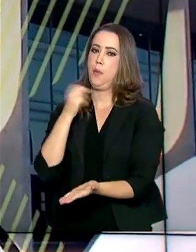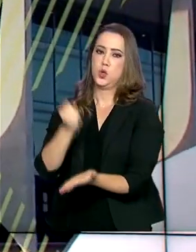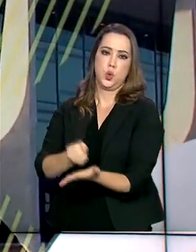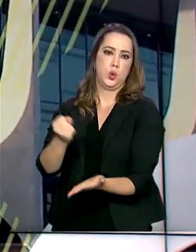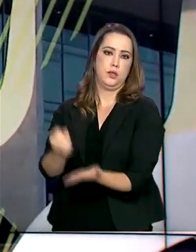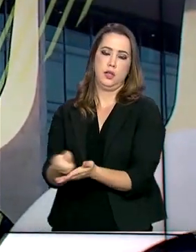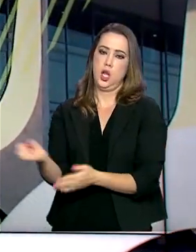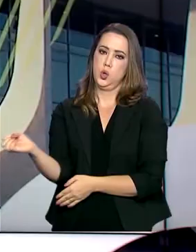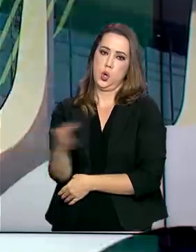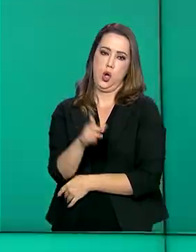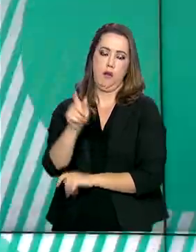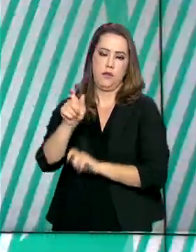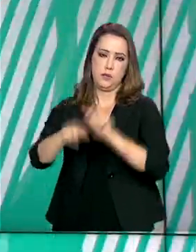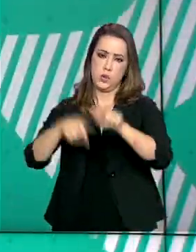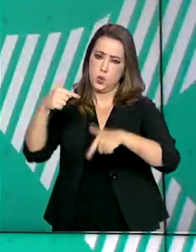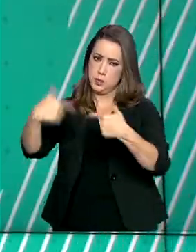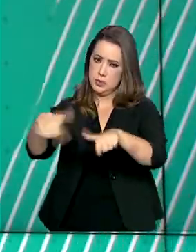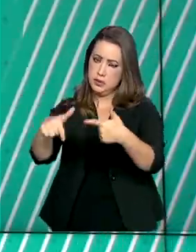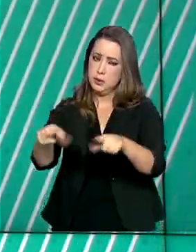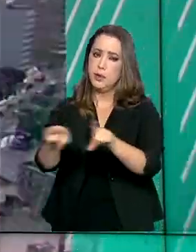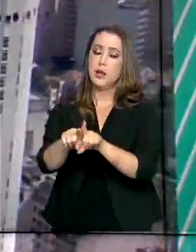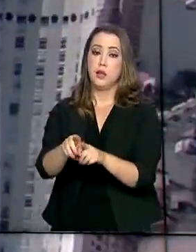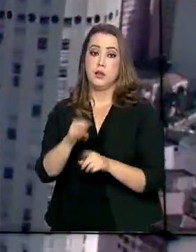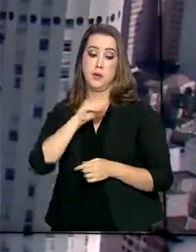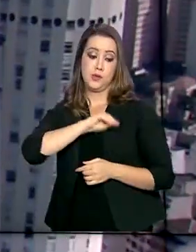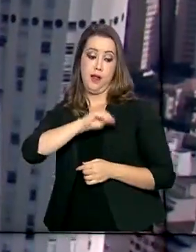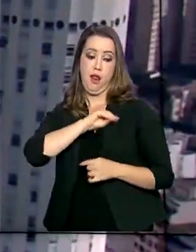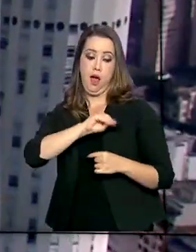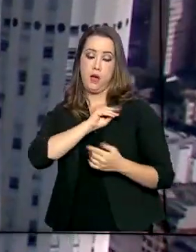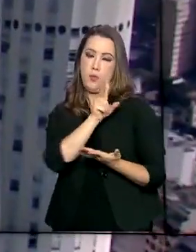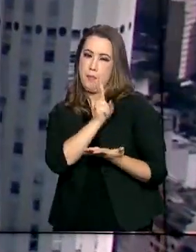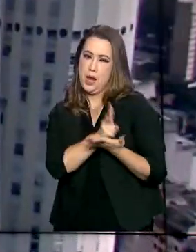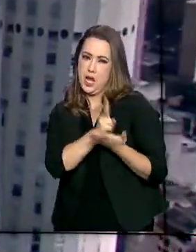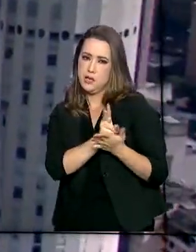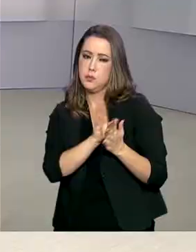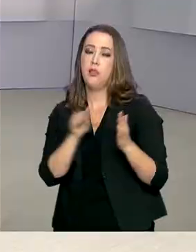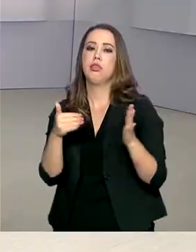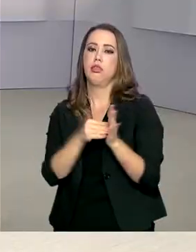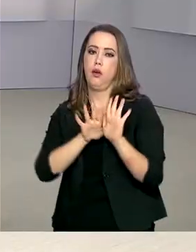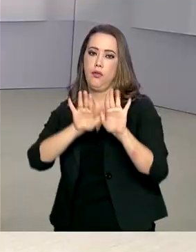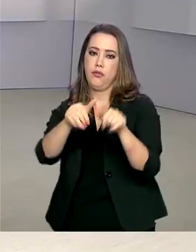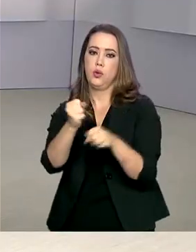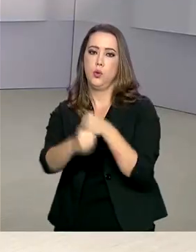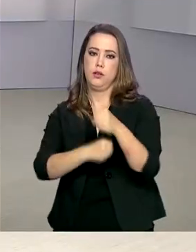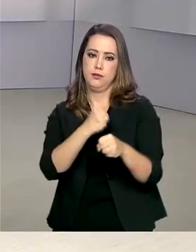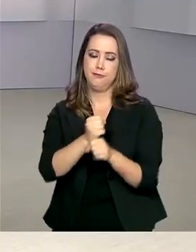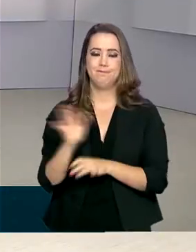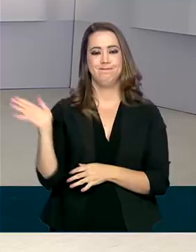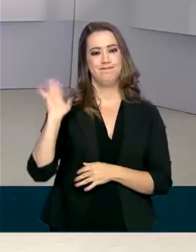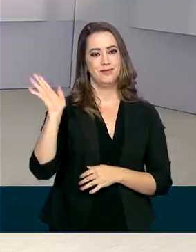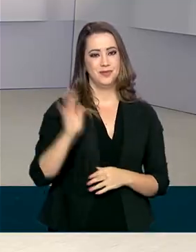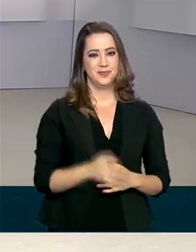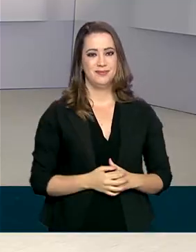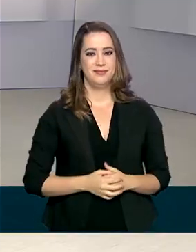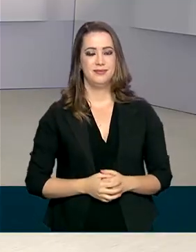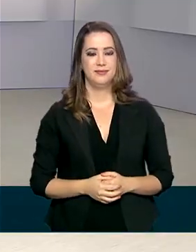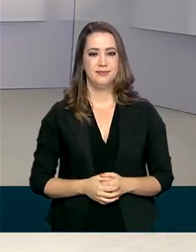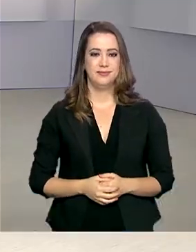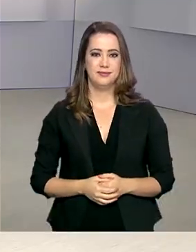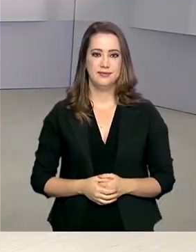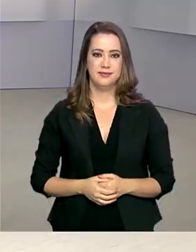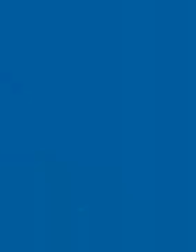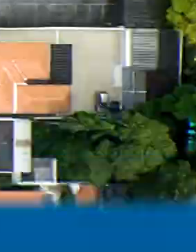funcionários e a congelarem os salários de servidores públicos até o fim do ano que vem. A gente fica por aqui. Até a próxima edição.